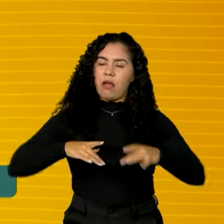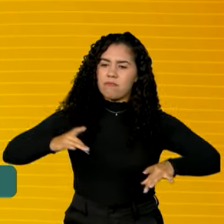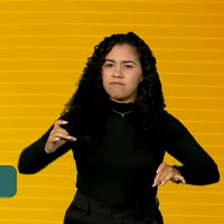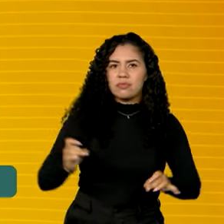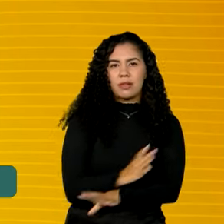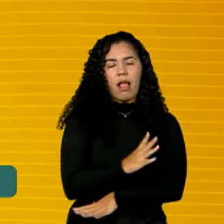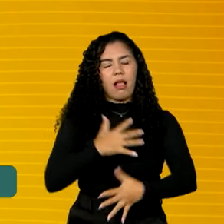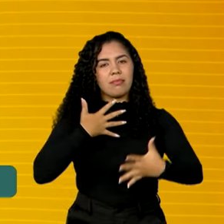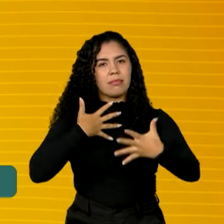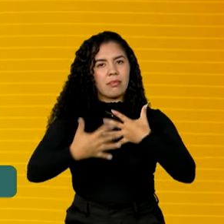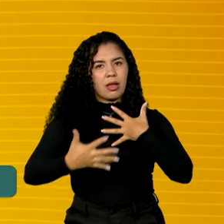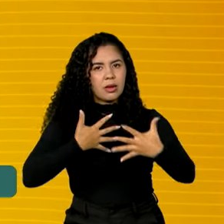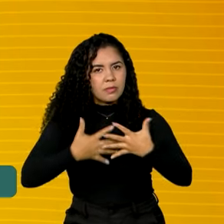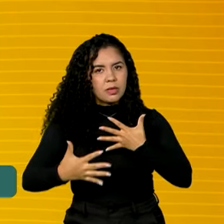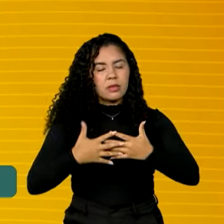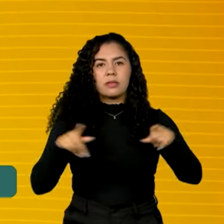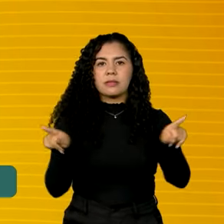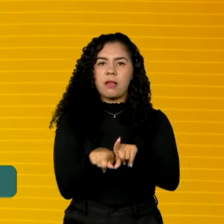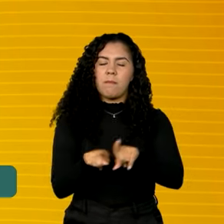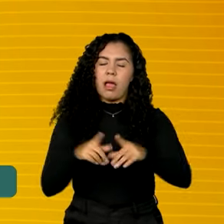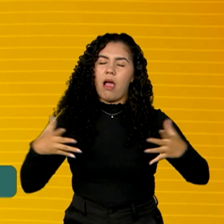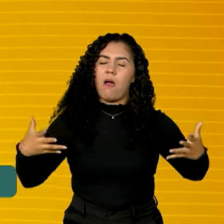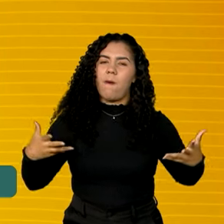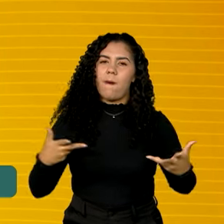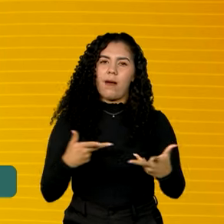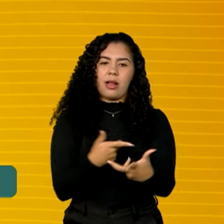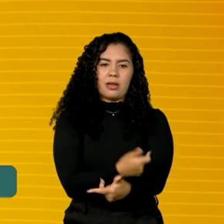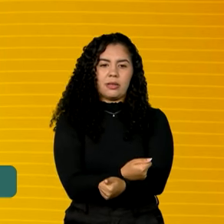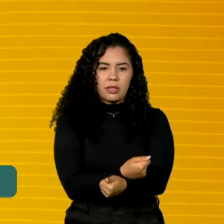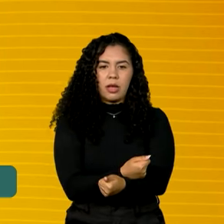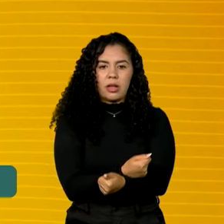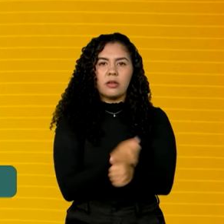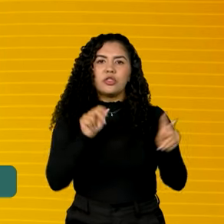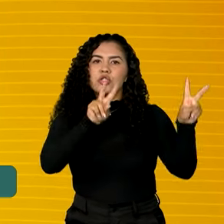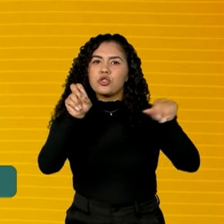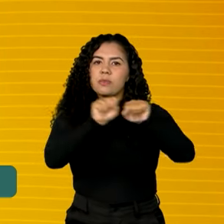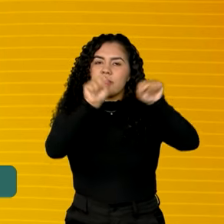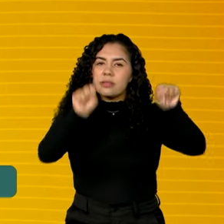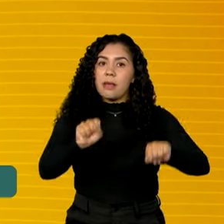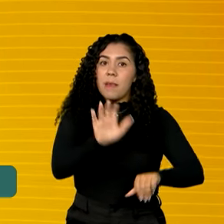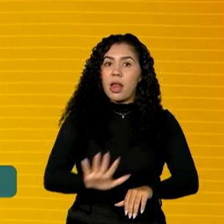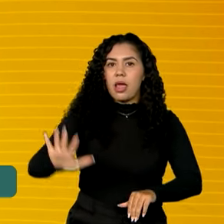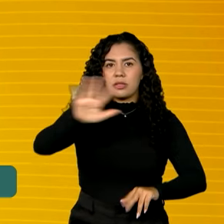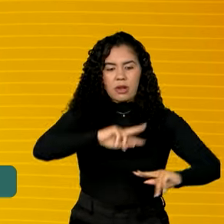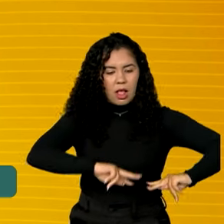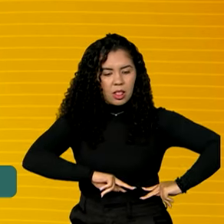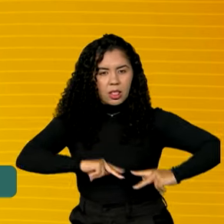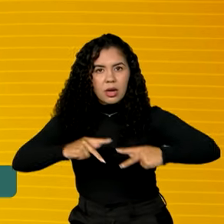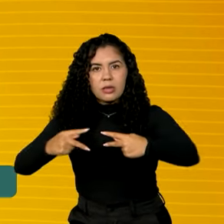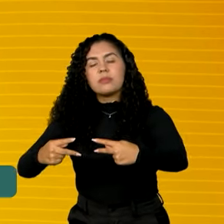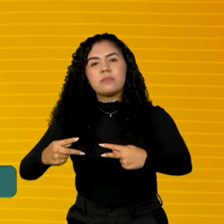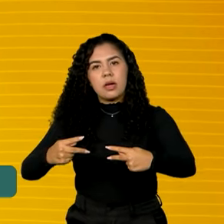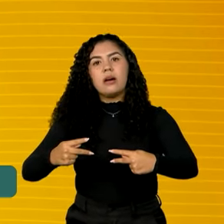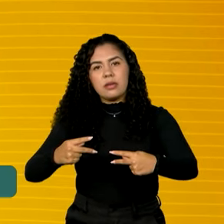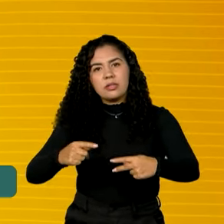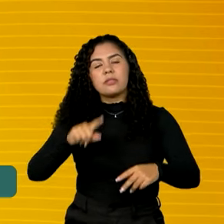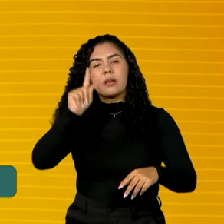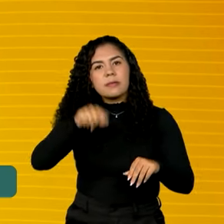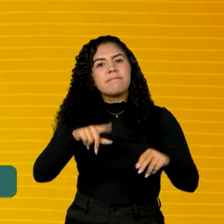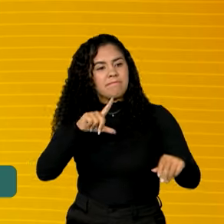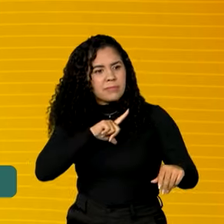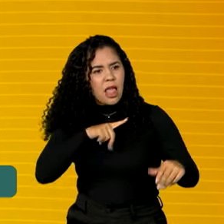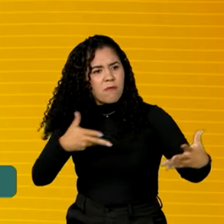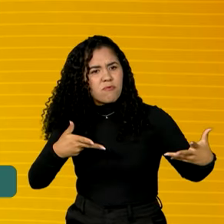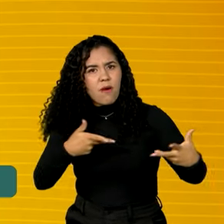transparência e a alta qualidade do sistema nacional de transplantes reconhecido por sua qualidade